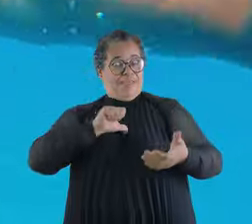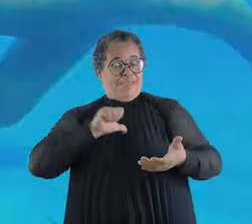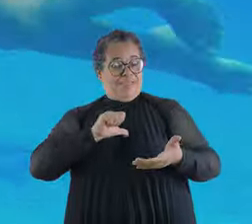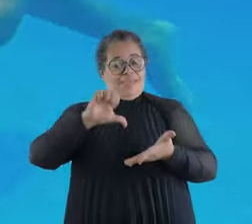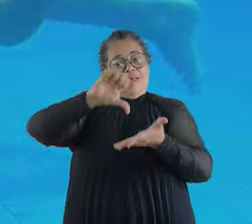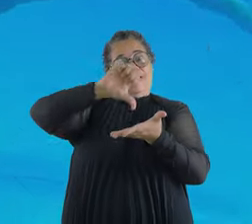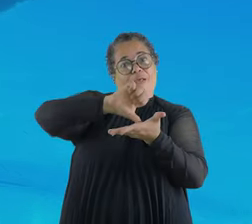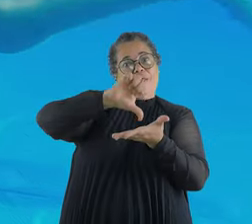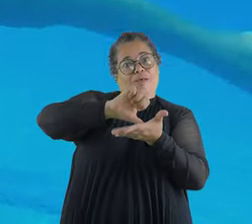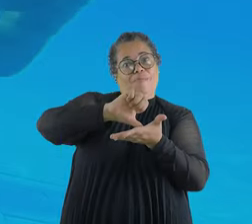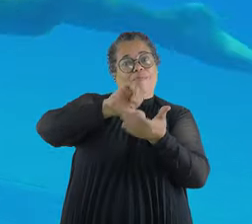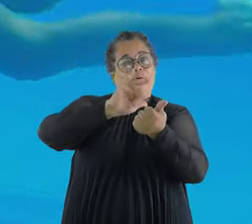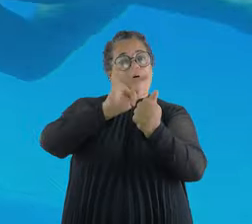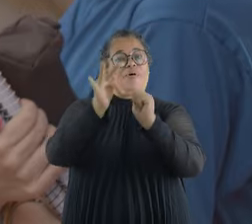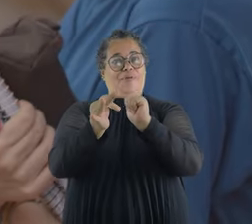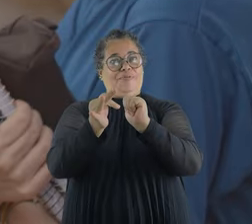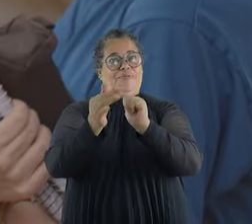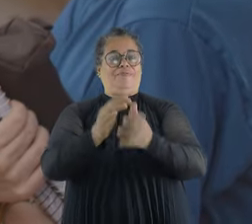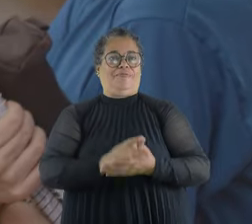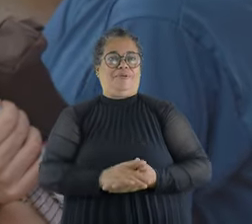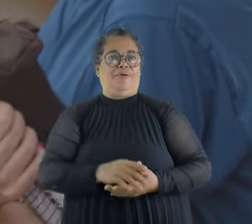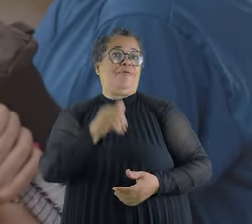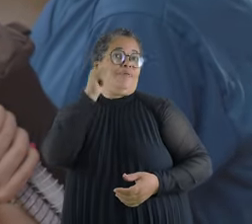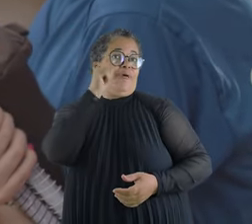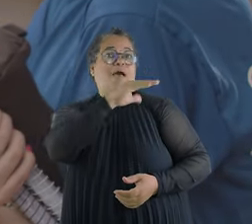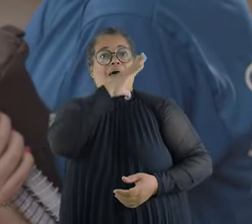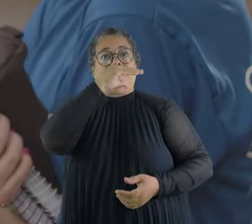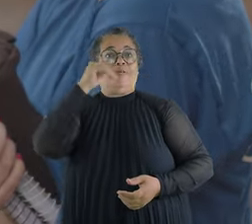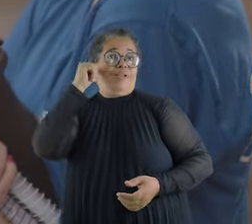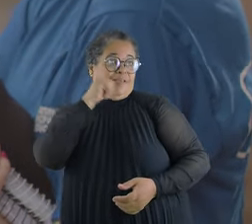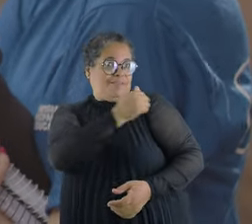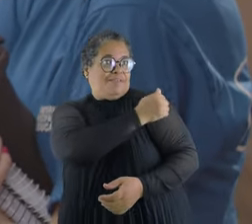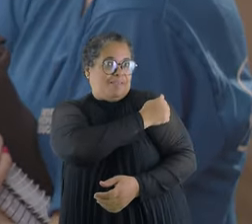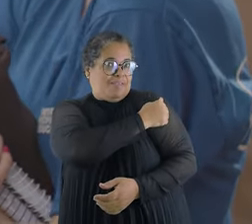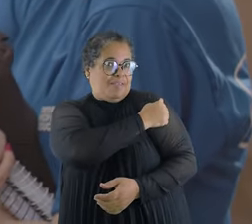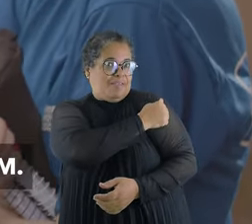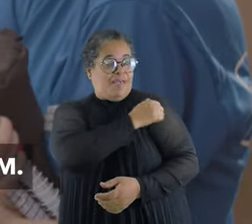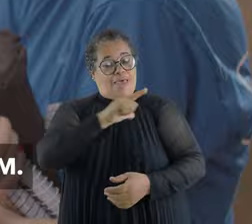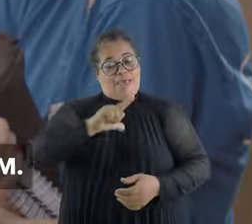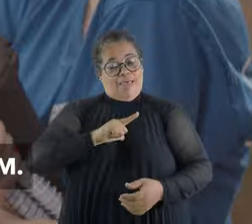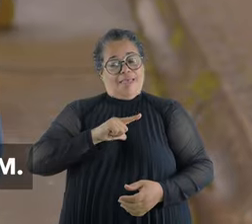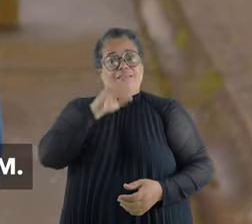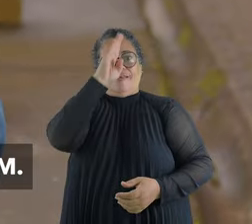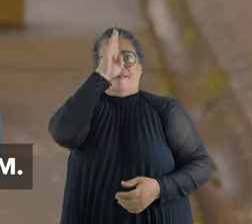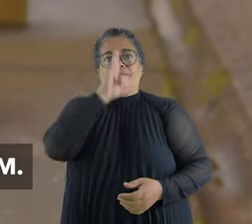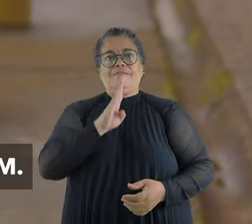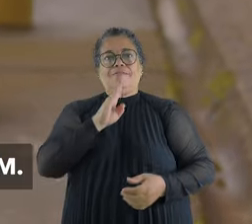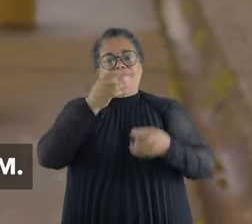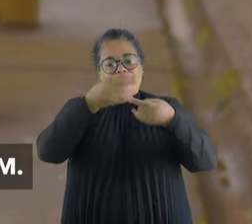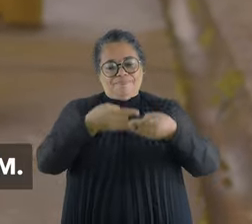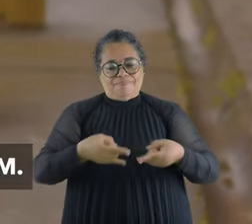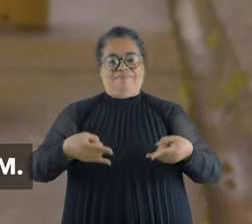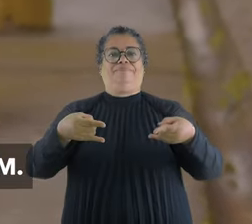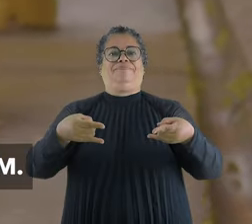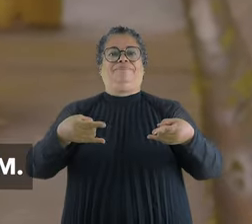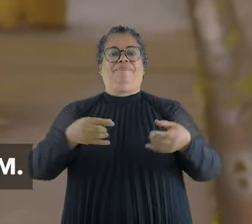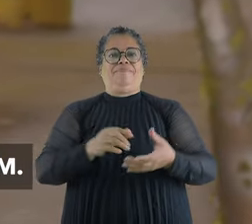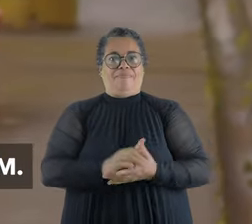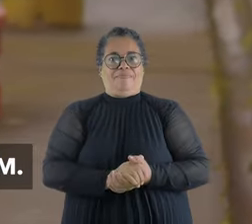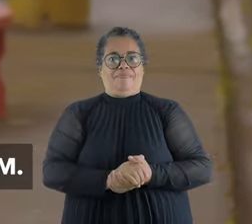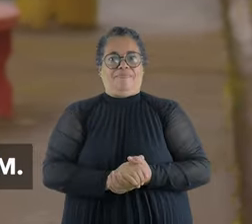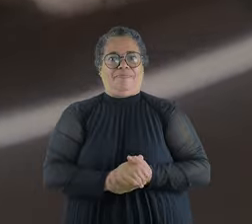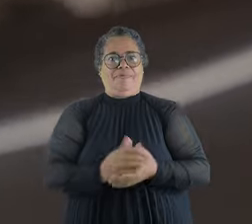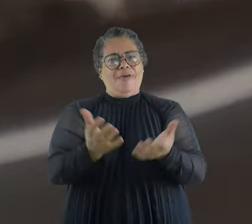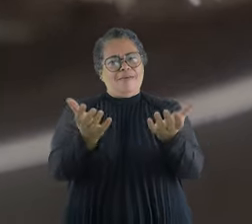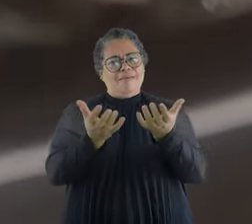escolinhas de esportes da Futel. A mocinha tá precisando de cuidados, né? Tem distribuição de absorventes para alunas que